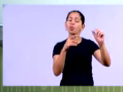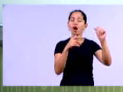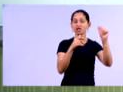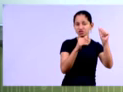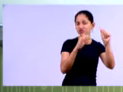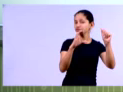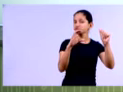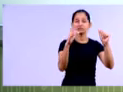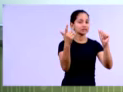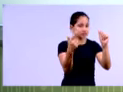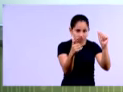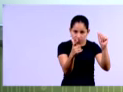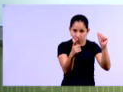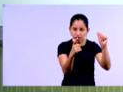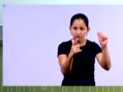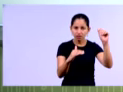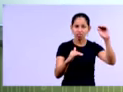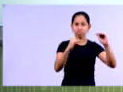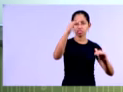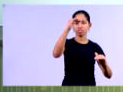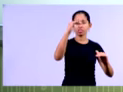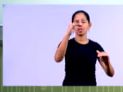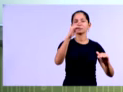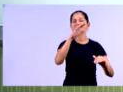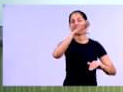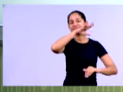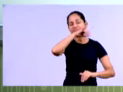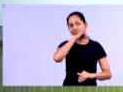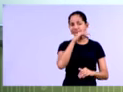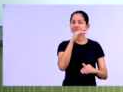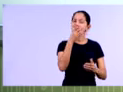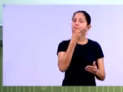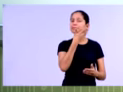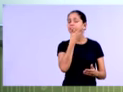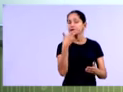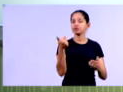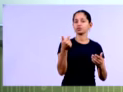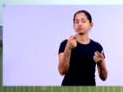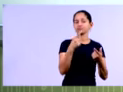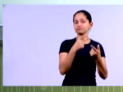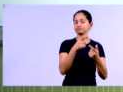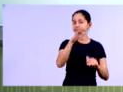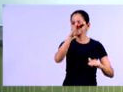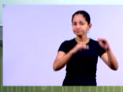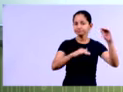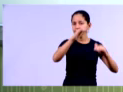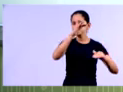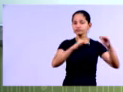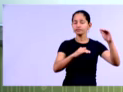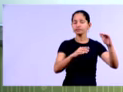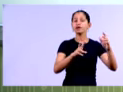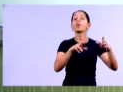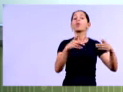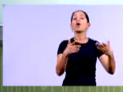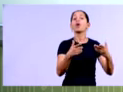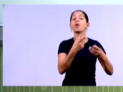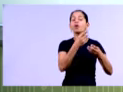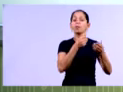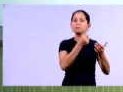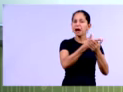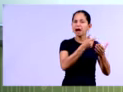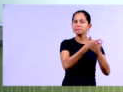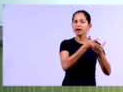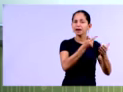circulante, ok? Isso é preferível dentro das organizações, porque isso aí mostra que a empresa tem maior liquidez,